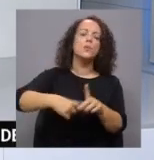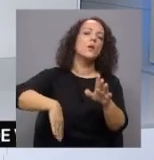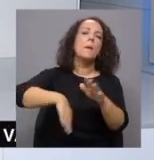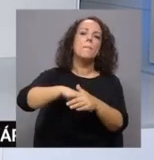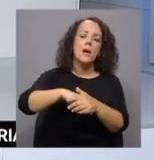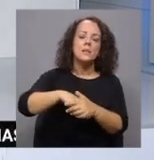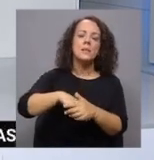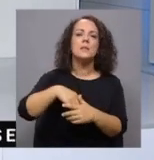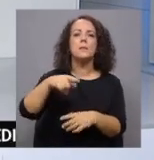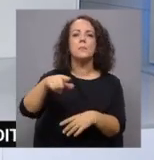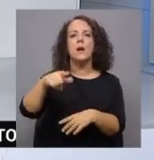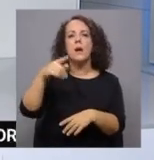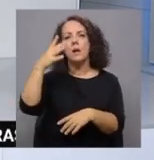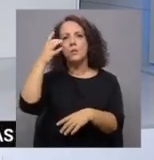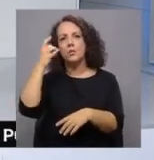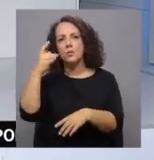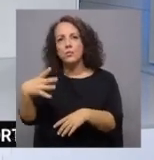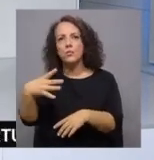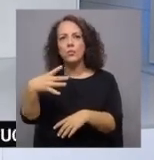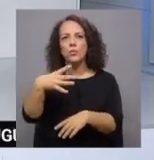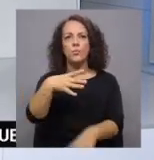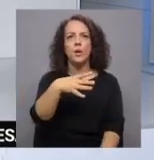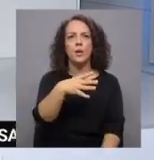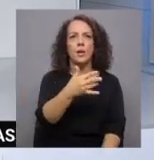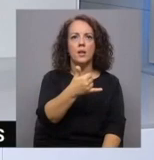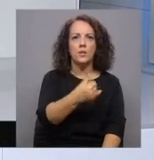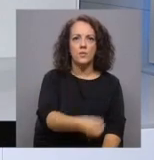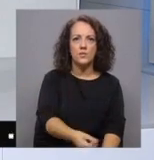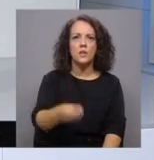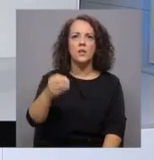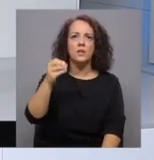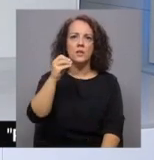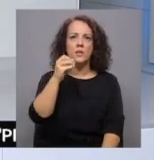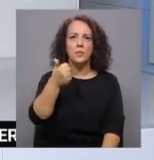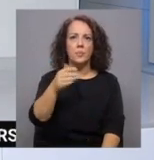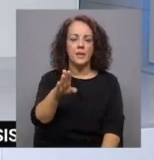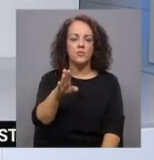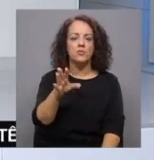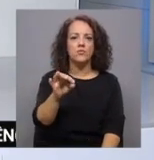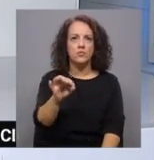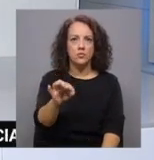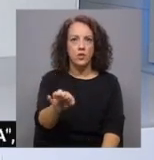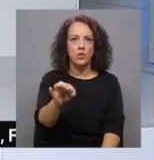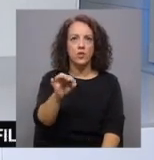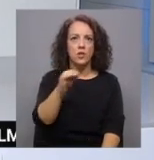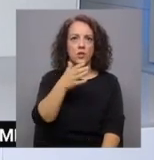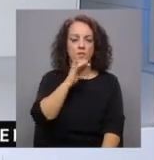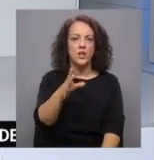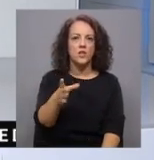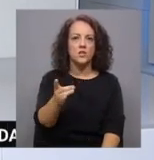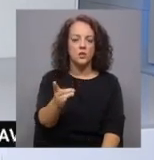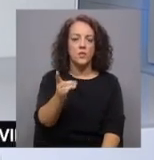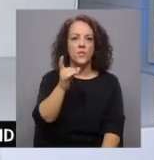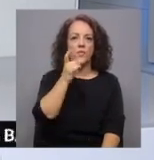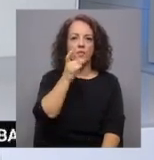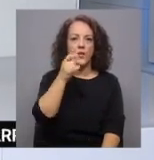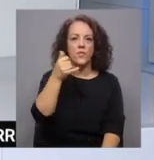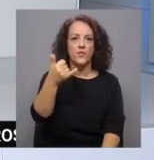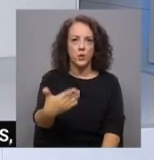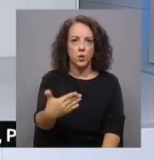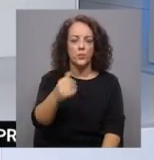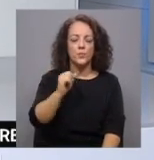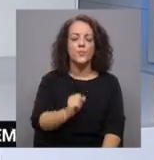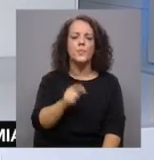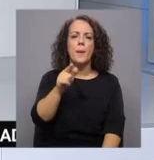para Setúbal, Évora com 19, Beja 18 e Fado com 21. O vento em todo o território do continente vai superar fraca